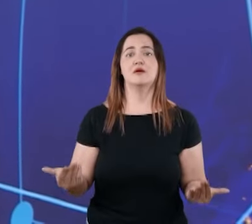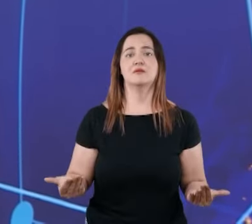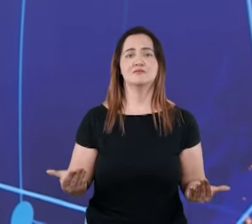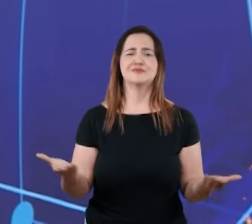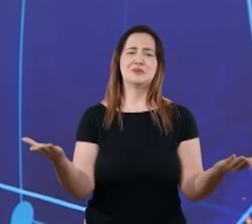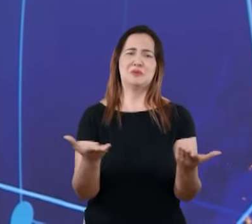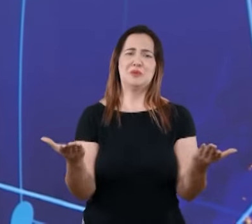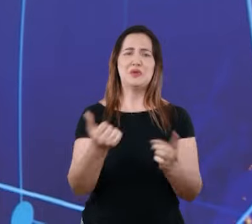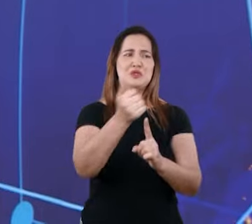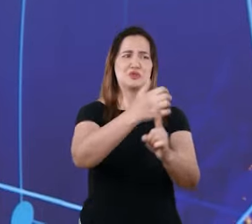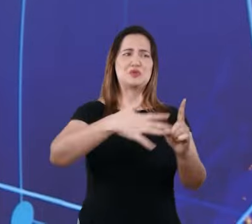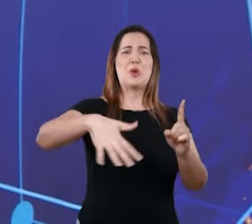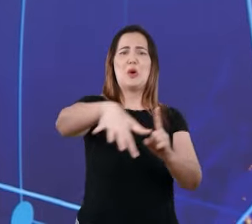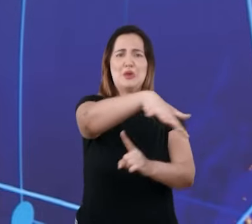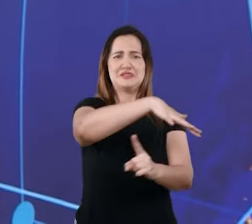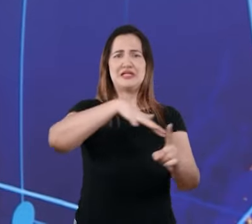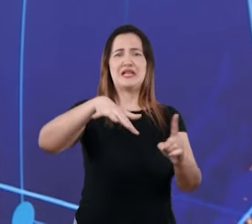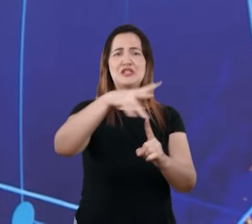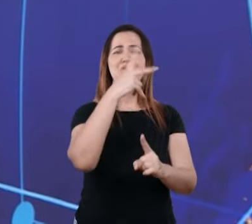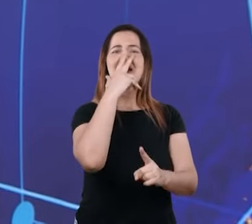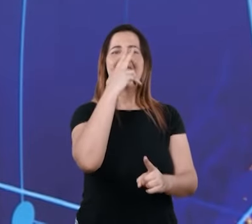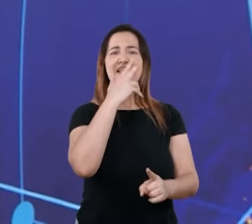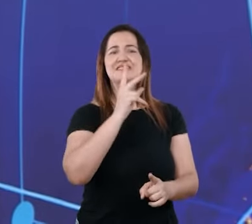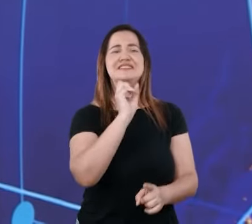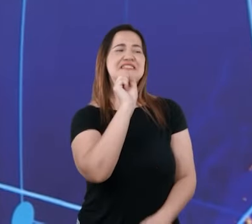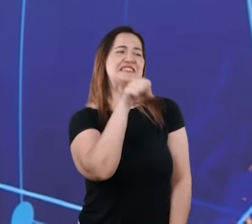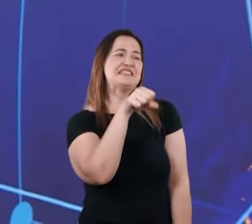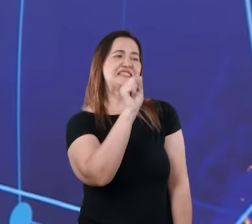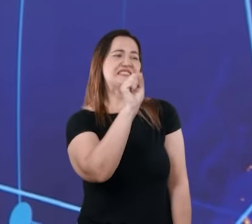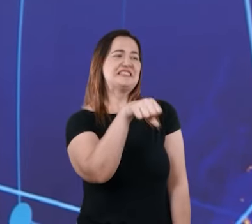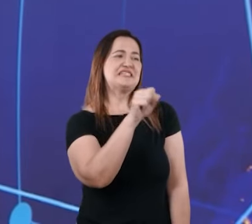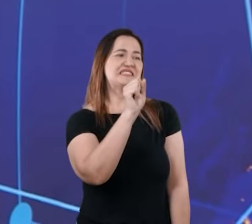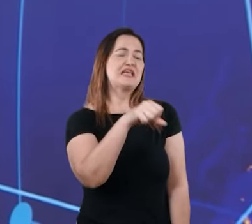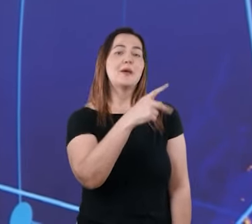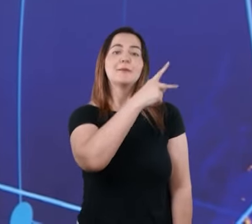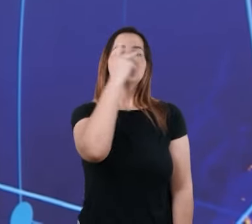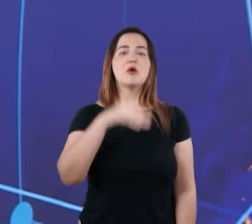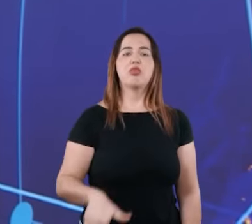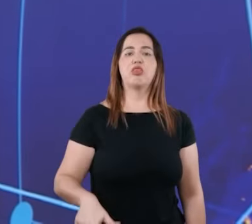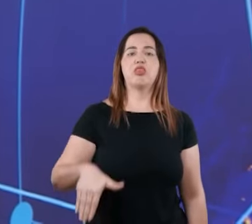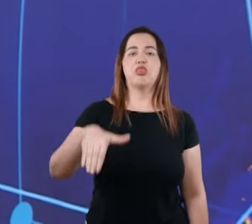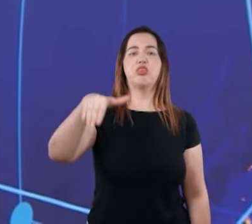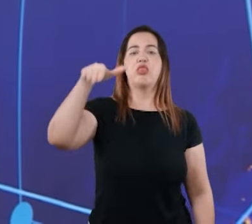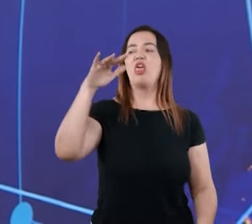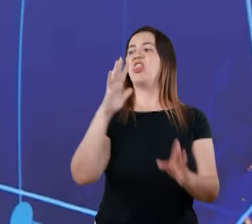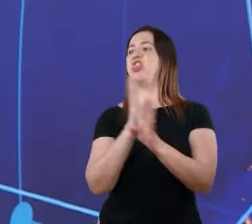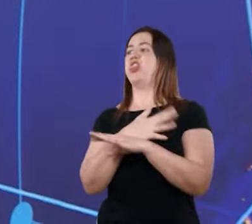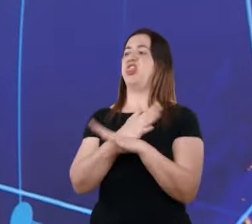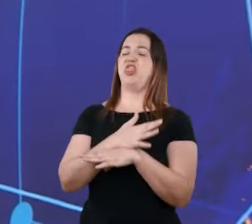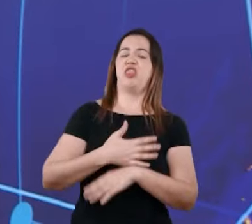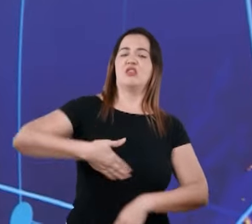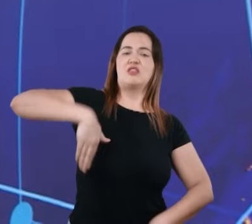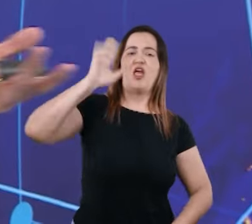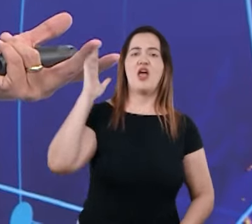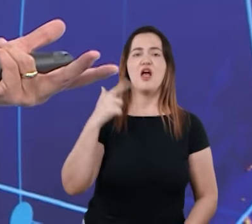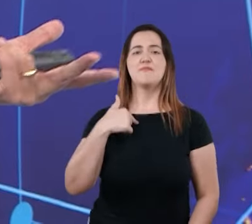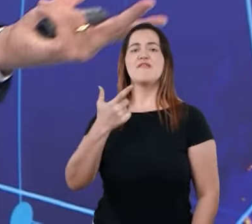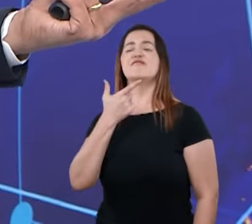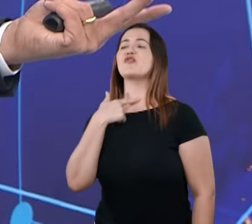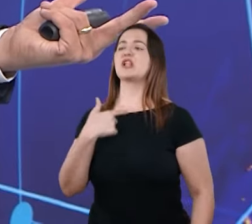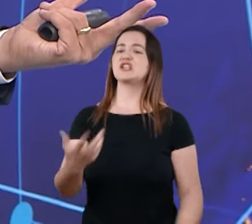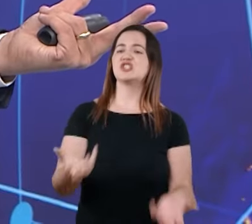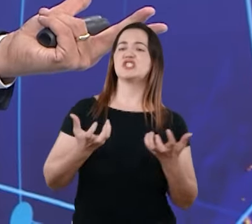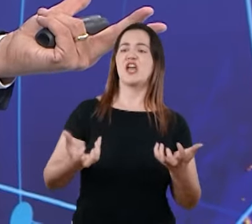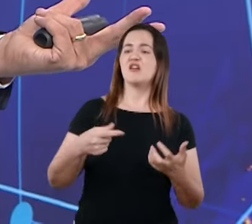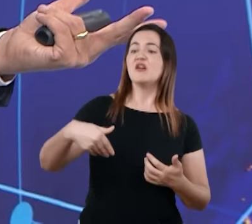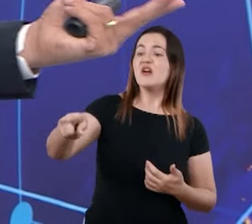E algumas pessoas, infelizmente, quando ouvem um não de Deus, se revoltam contra Deus. Se